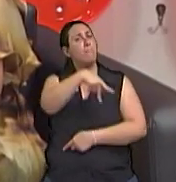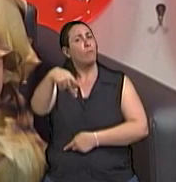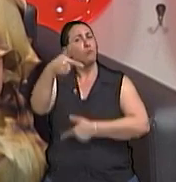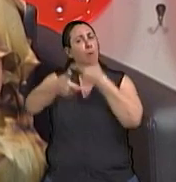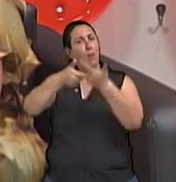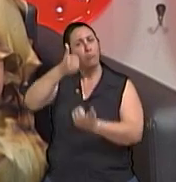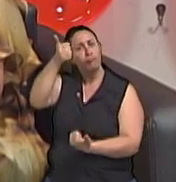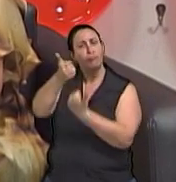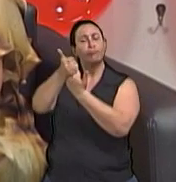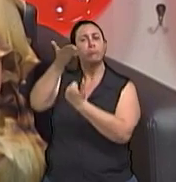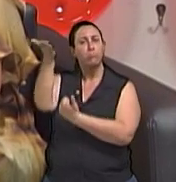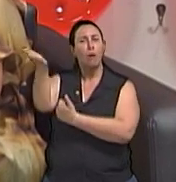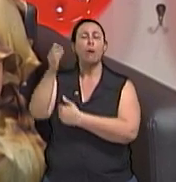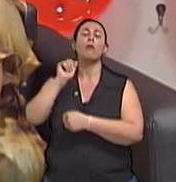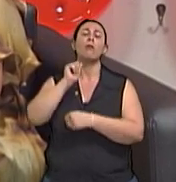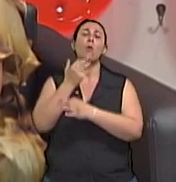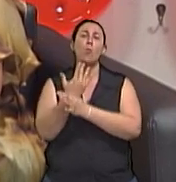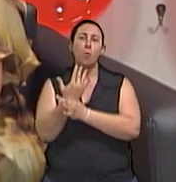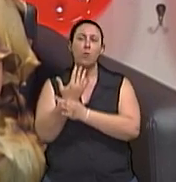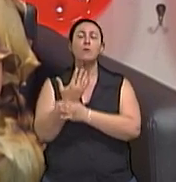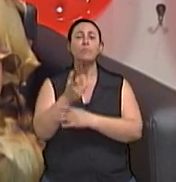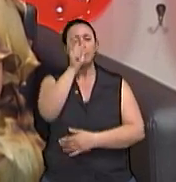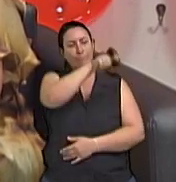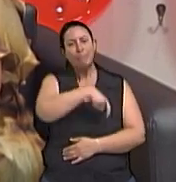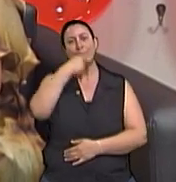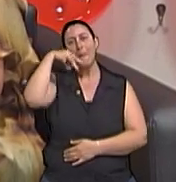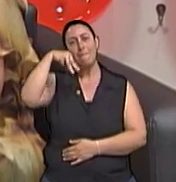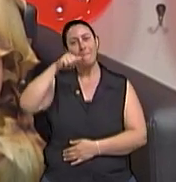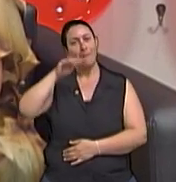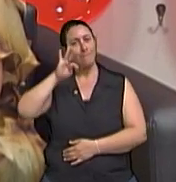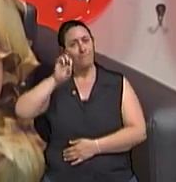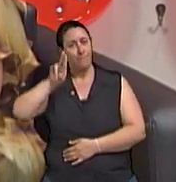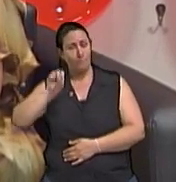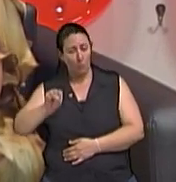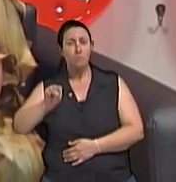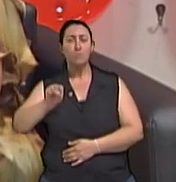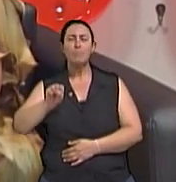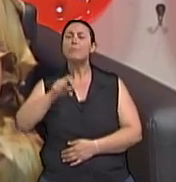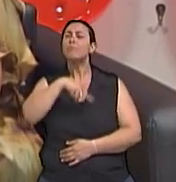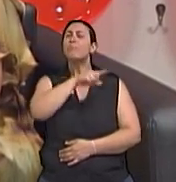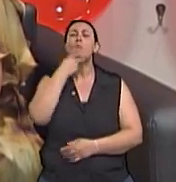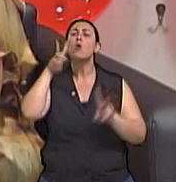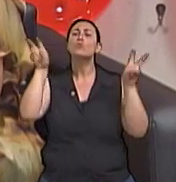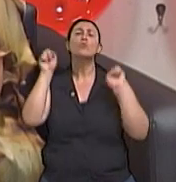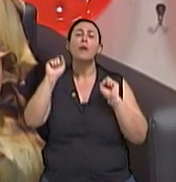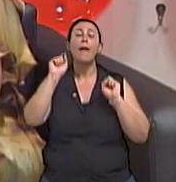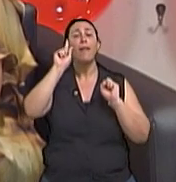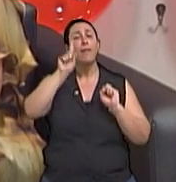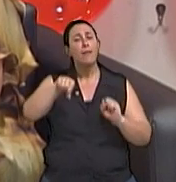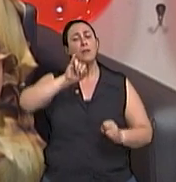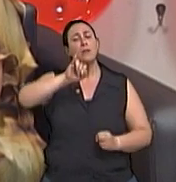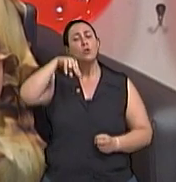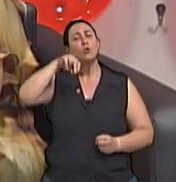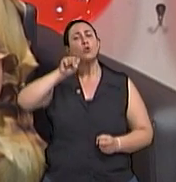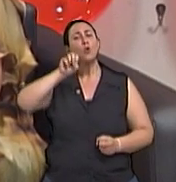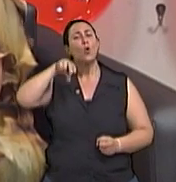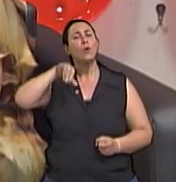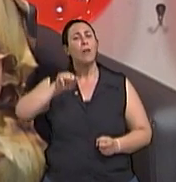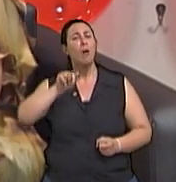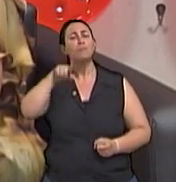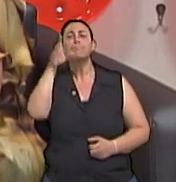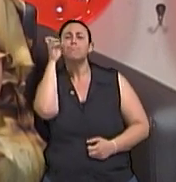Medicina da URGS, a Universidade Federal do Rio Grande do Sul. Nós estamos falando sobre insônia na mulher e as causas da